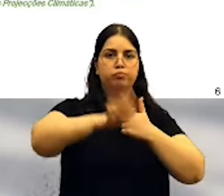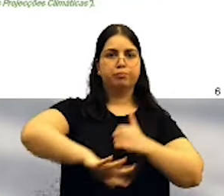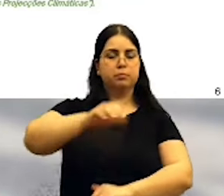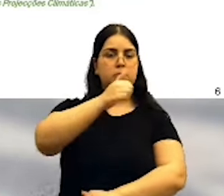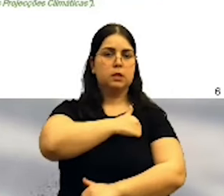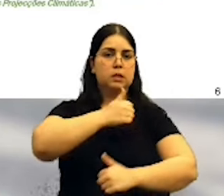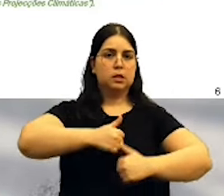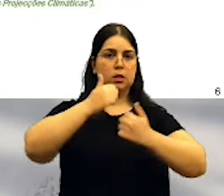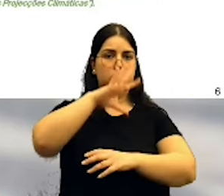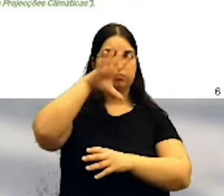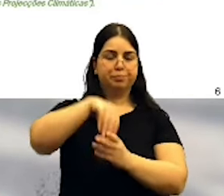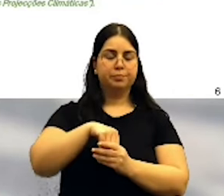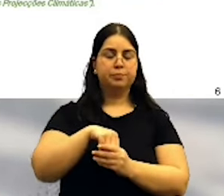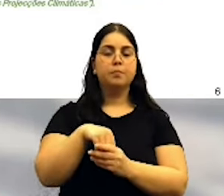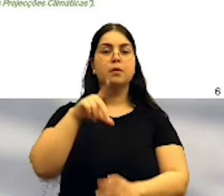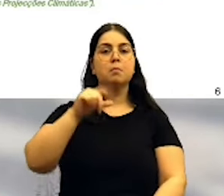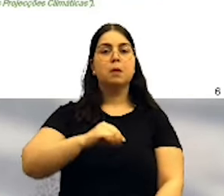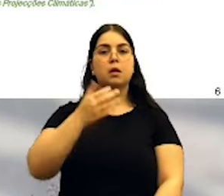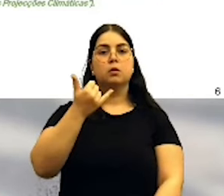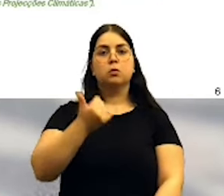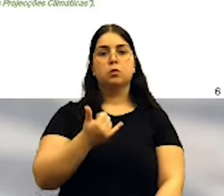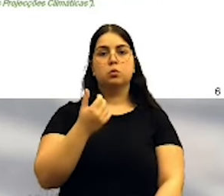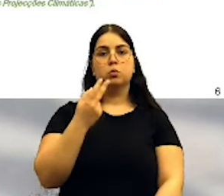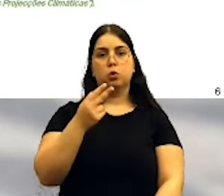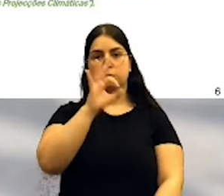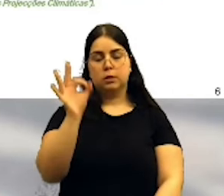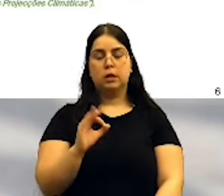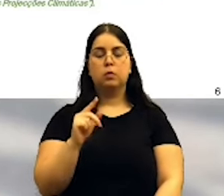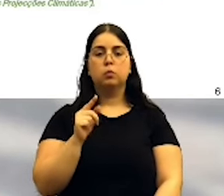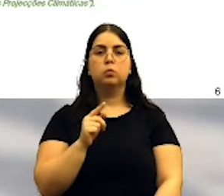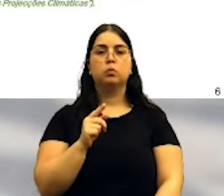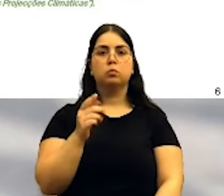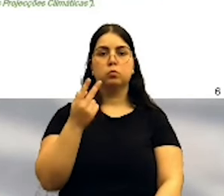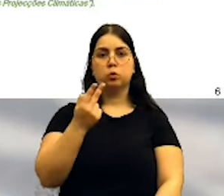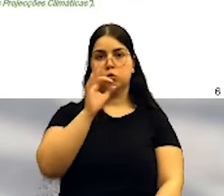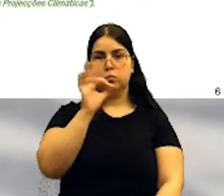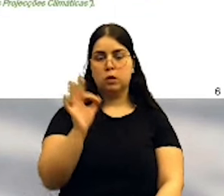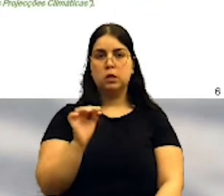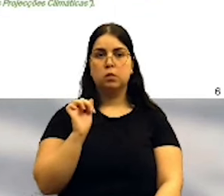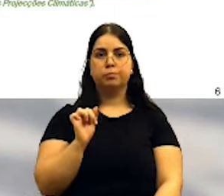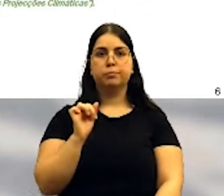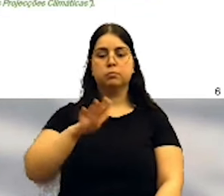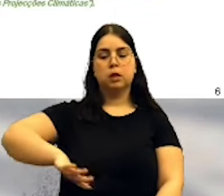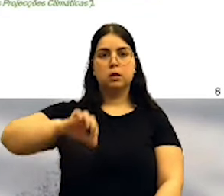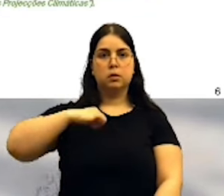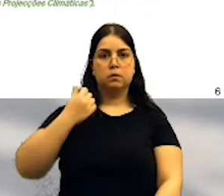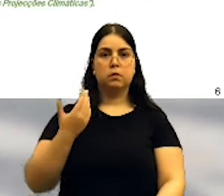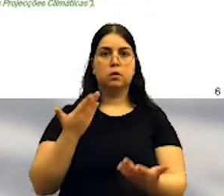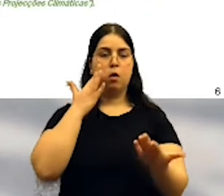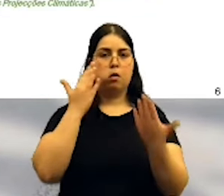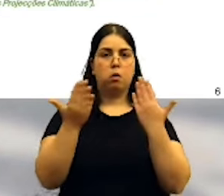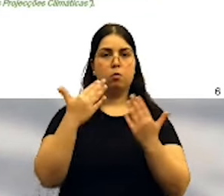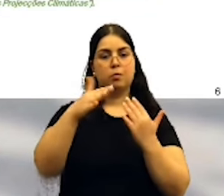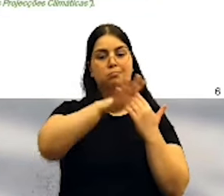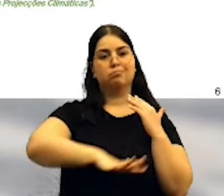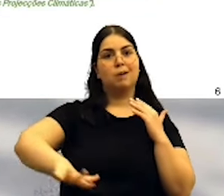e apenas 2% dos espaços urbanos verdes em relação à superfície total